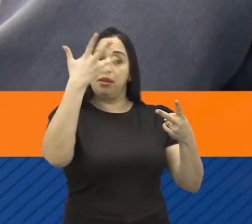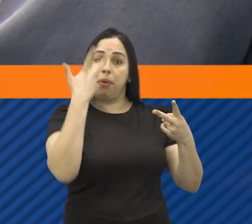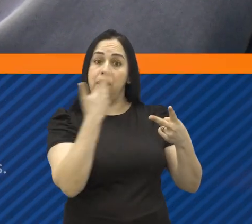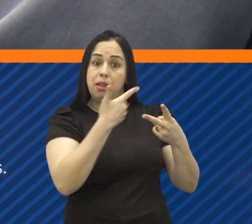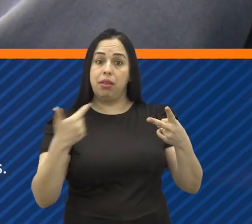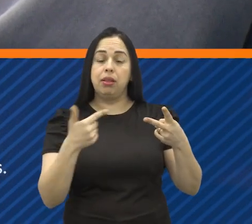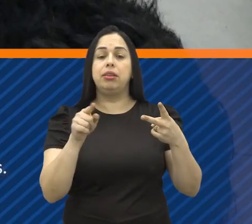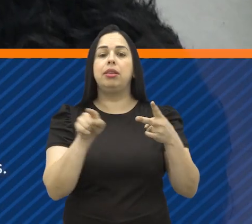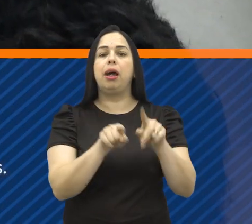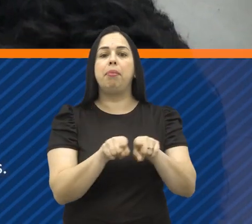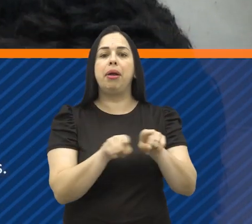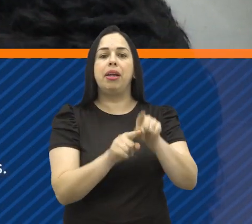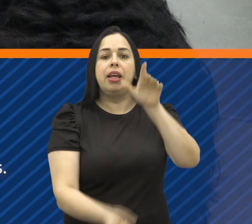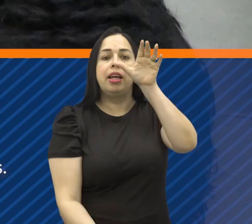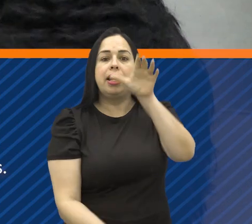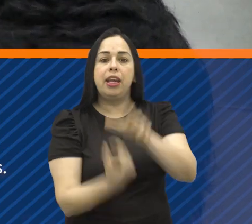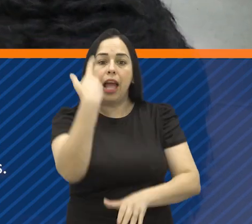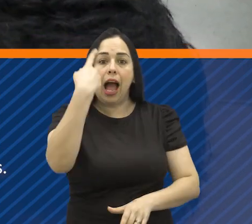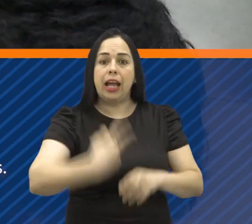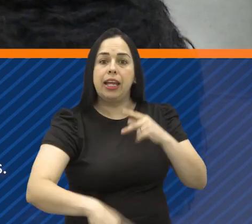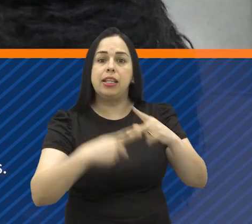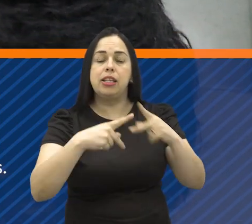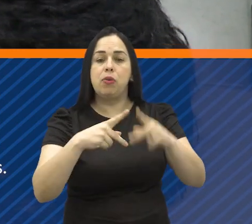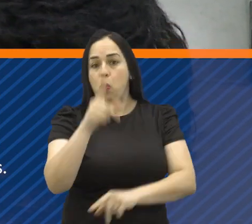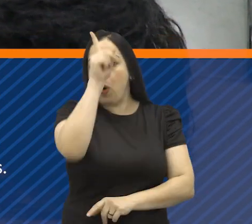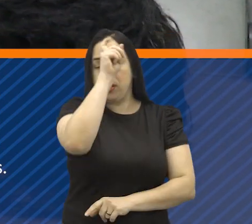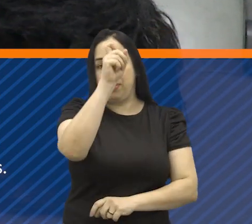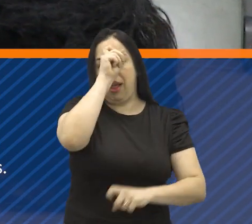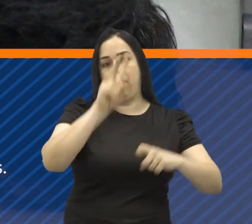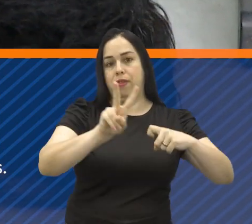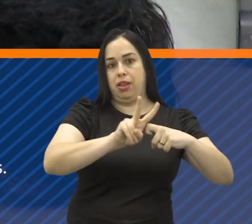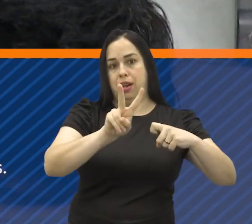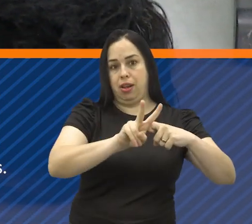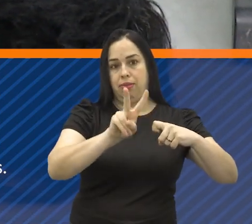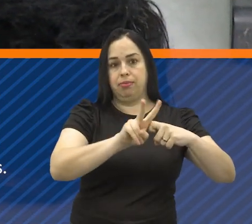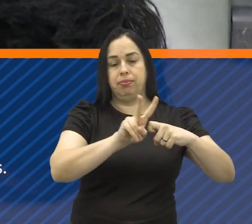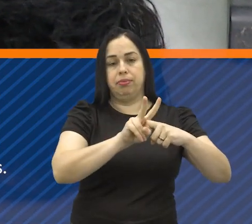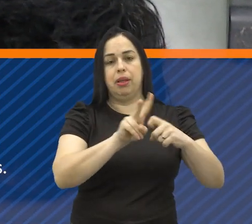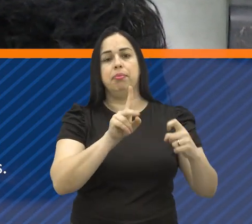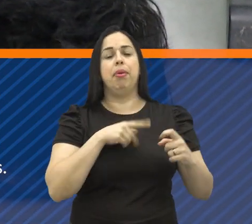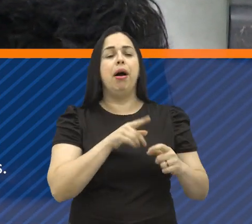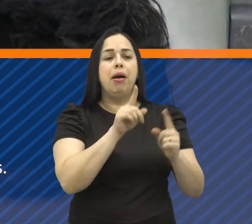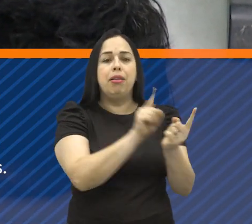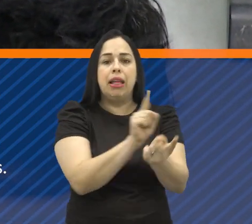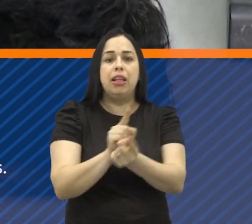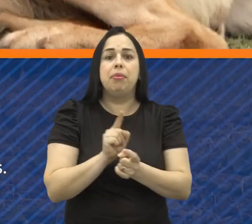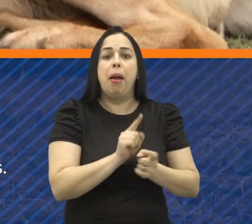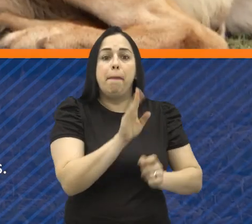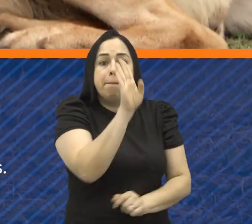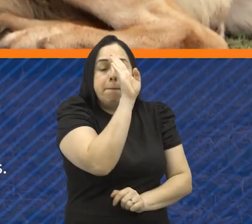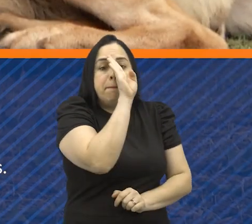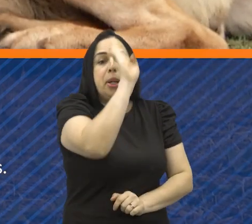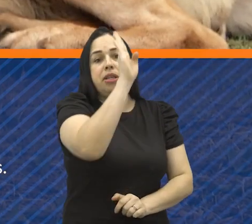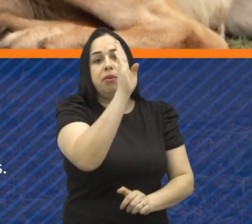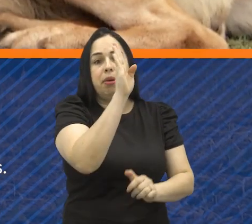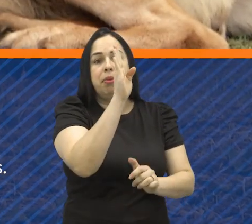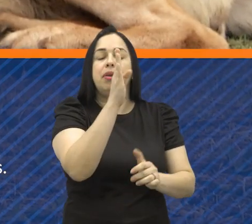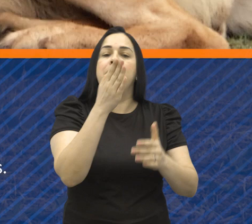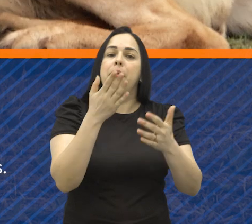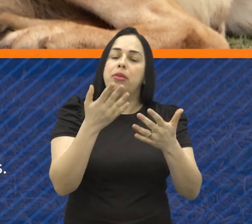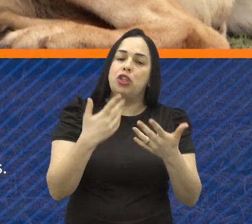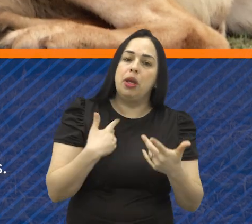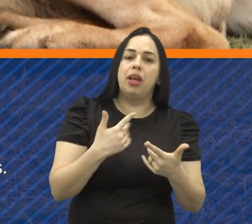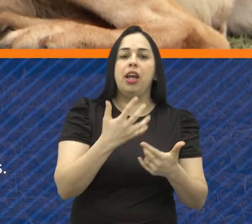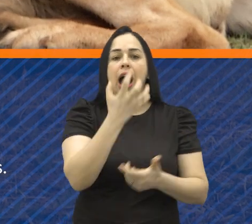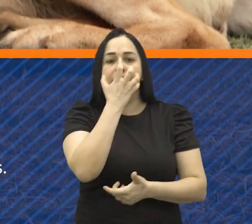outro projeto prevê criar na cidade um hospital veterinário público para atender, principalmente, os pets de pessoas